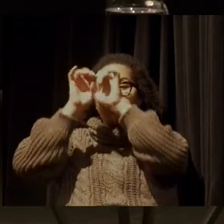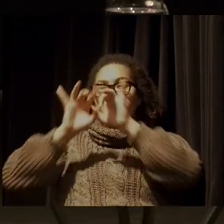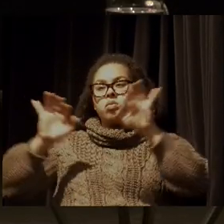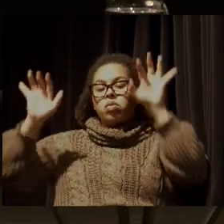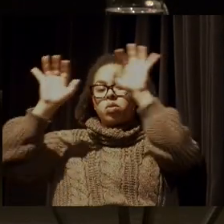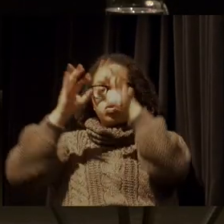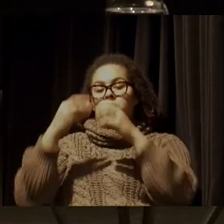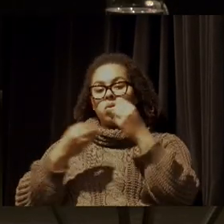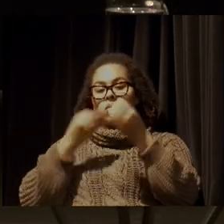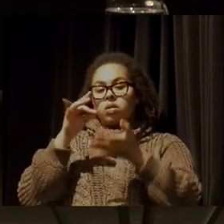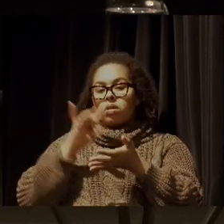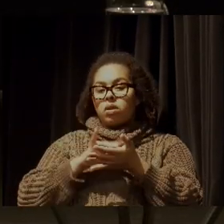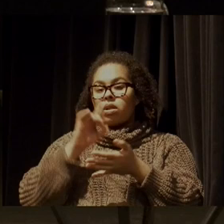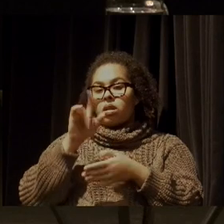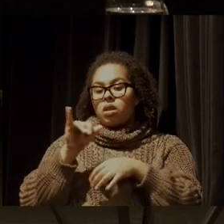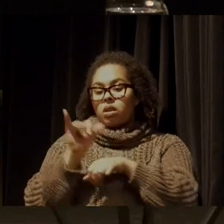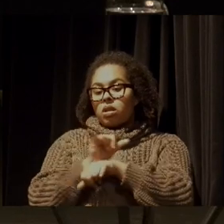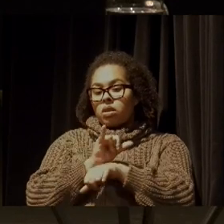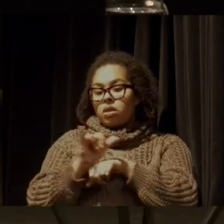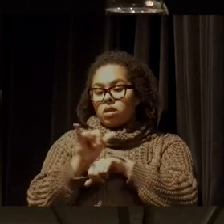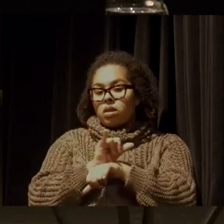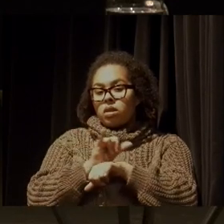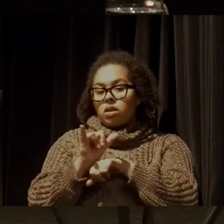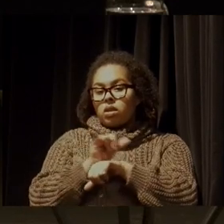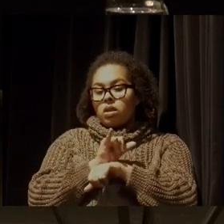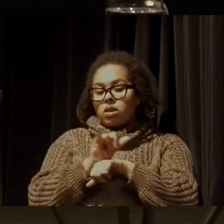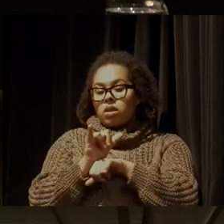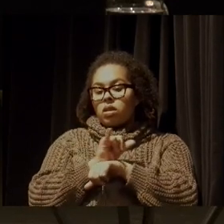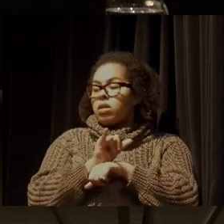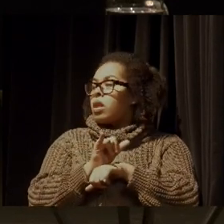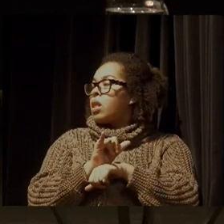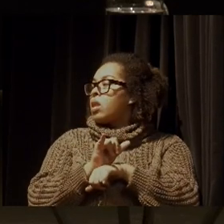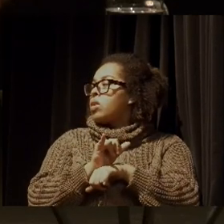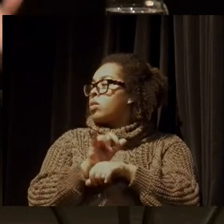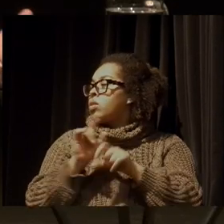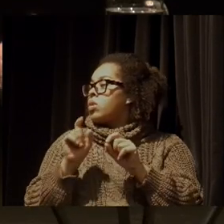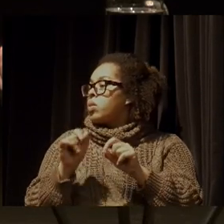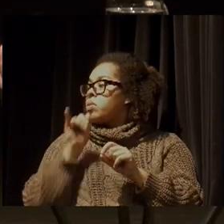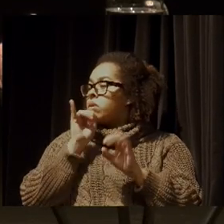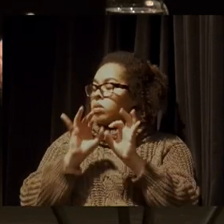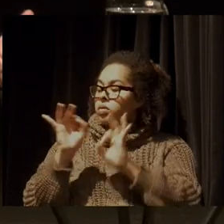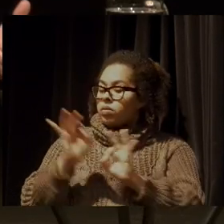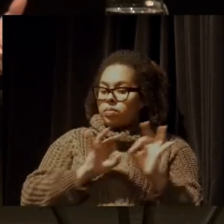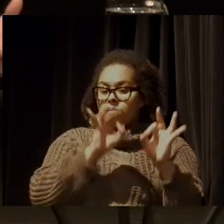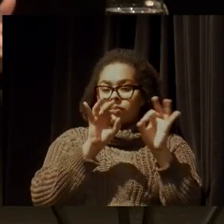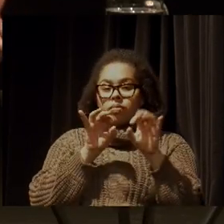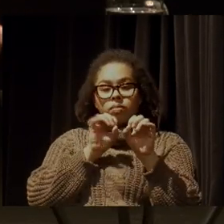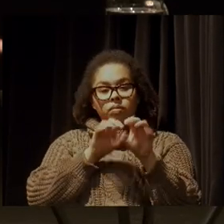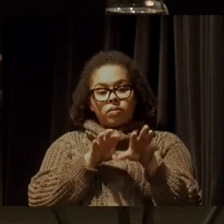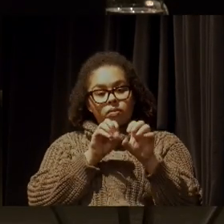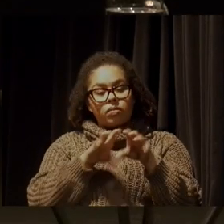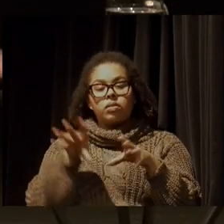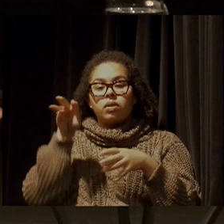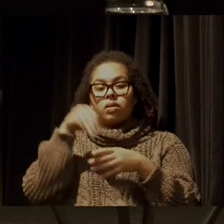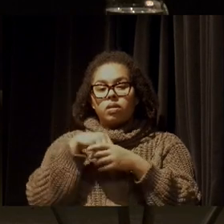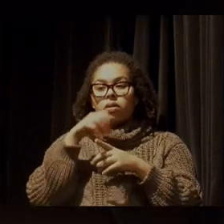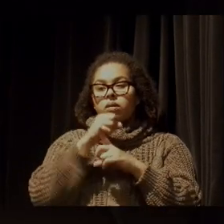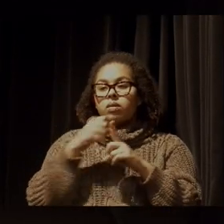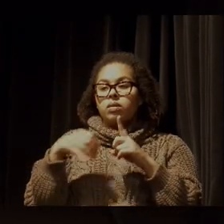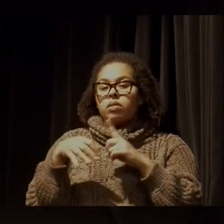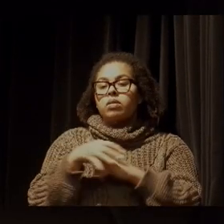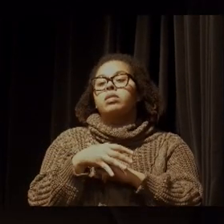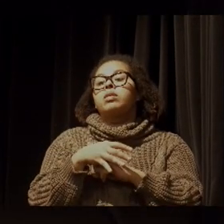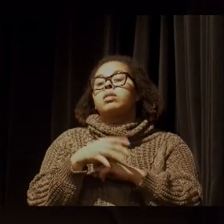vocês acham que são estratégias de, um, promover a educação ambiental da sociedade usando essas